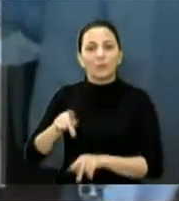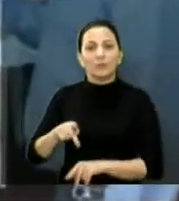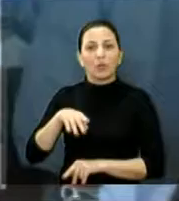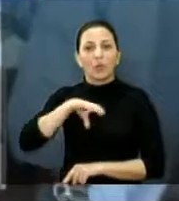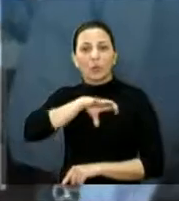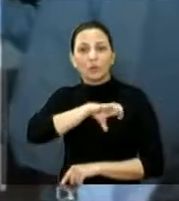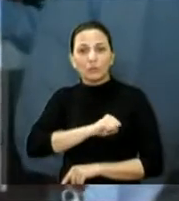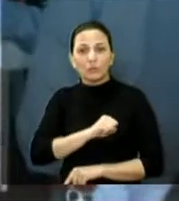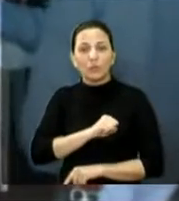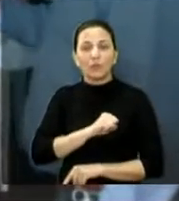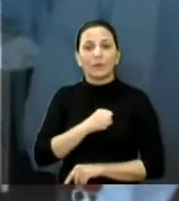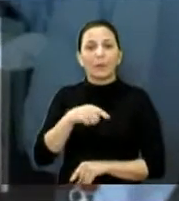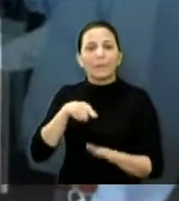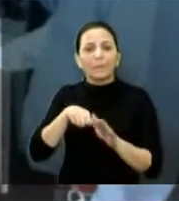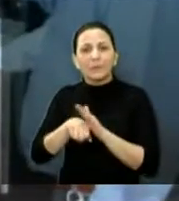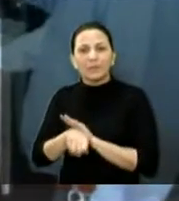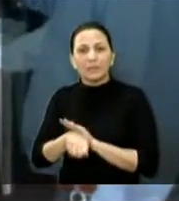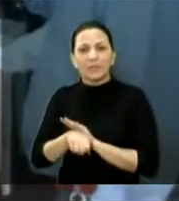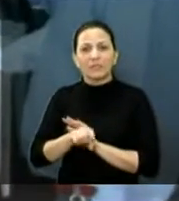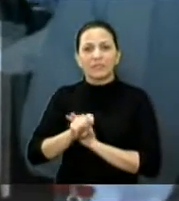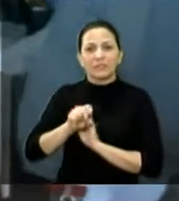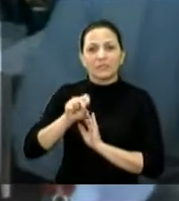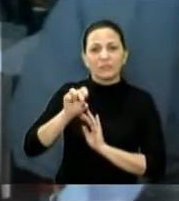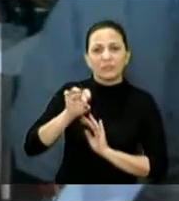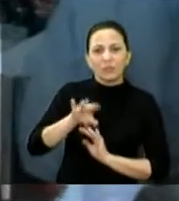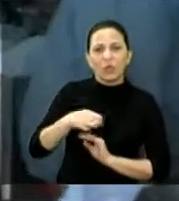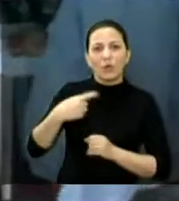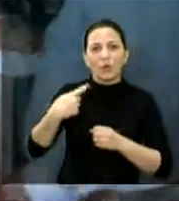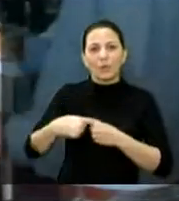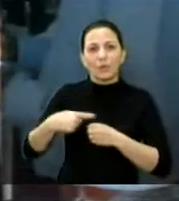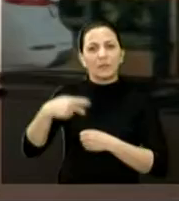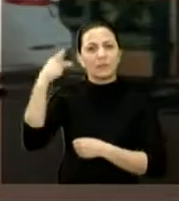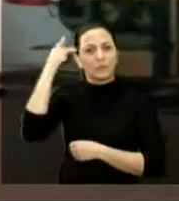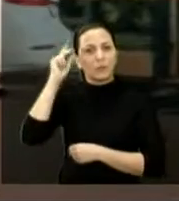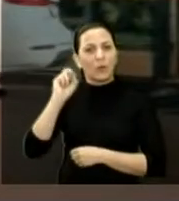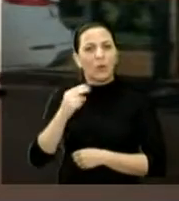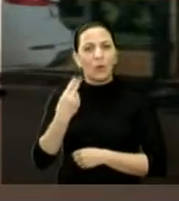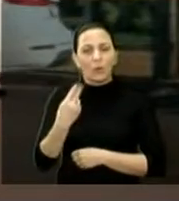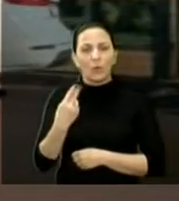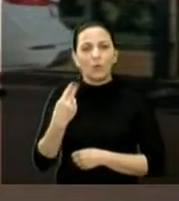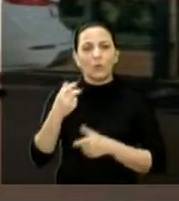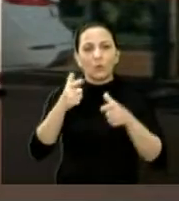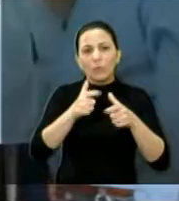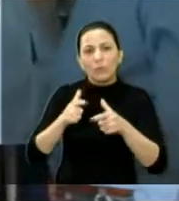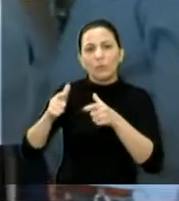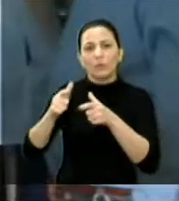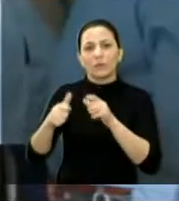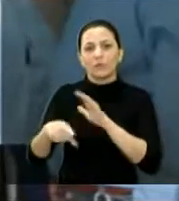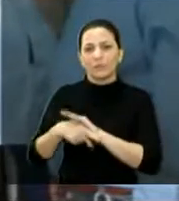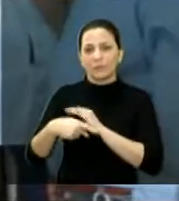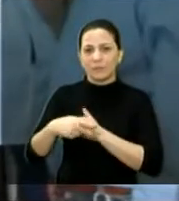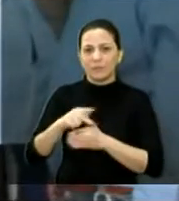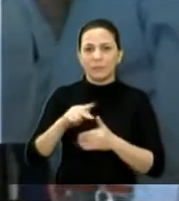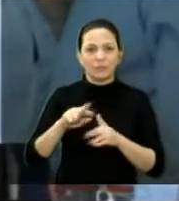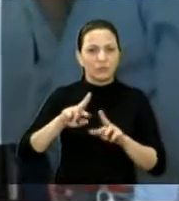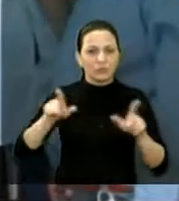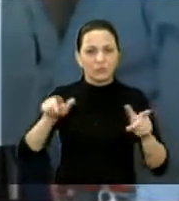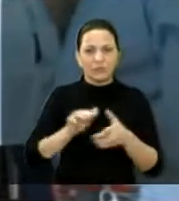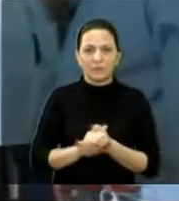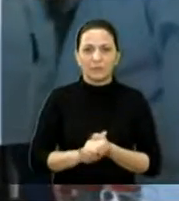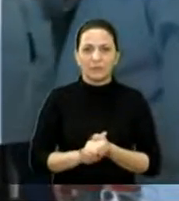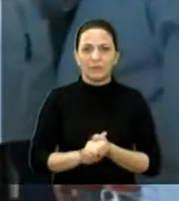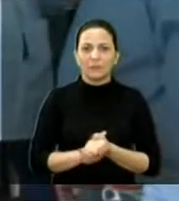queria fazer uma pergunta pra você, Ivete. Se é só aqui no Parque São Paulo, ou só outros bairros, ou vai ser só aqui no Parque São Paulo nesse momento? Tendo a gente condições